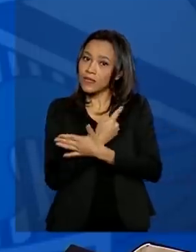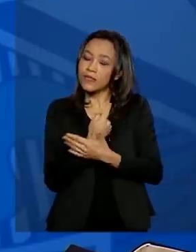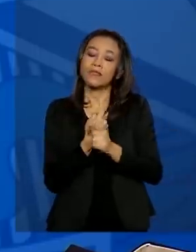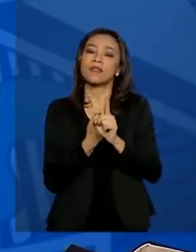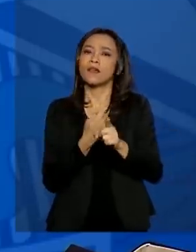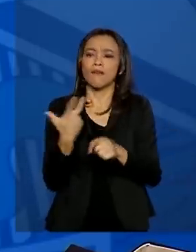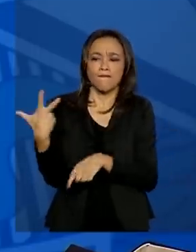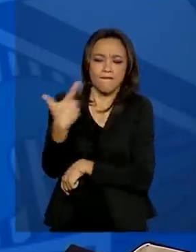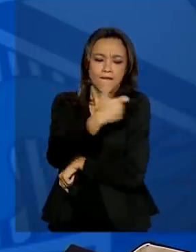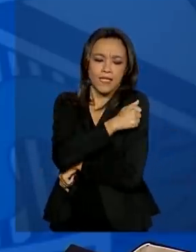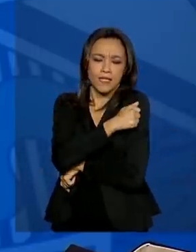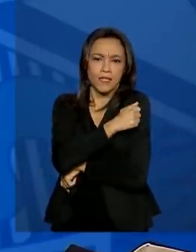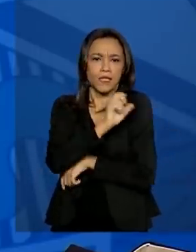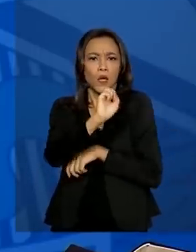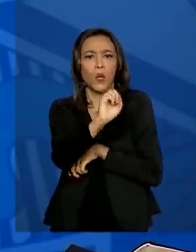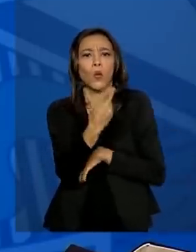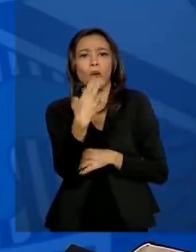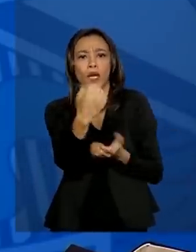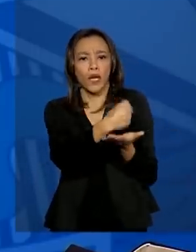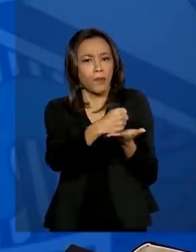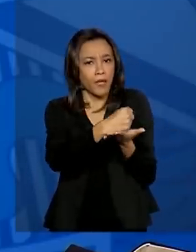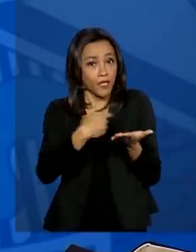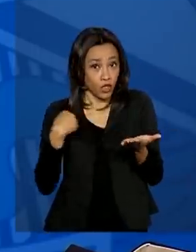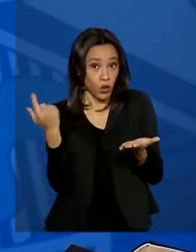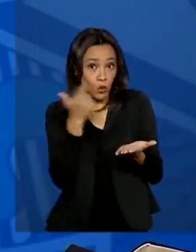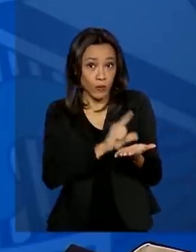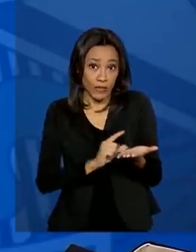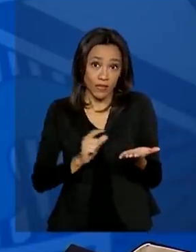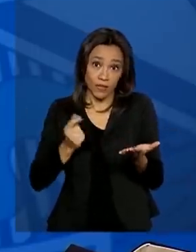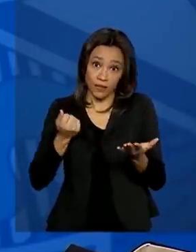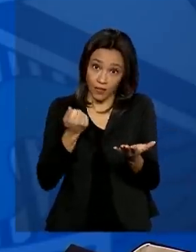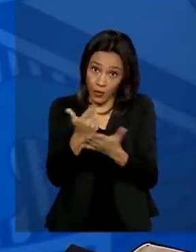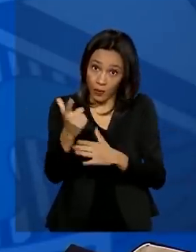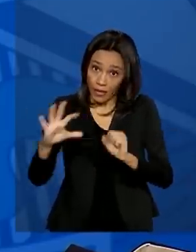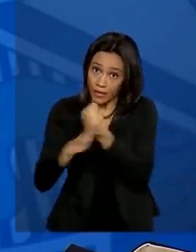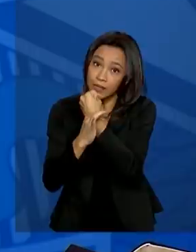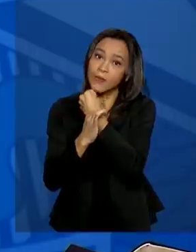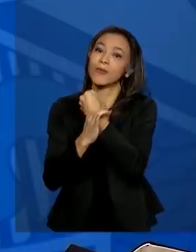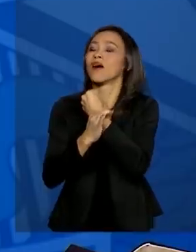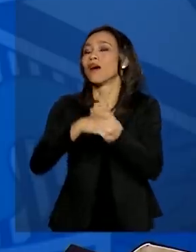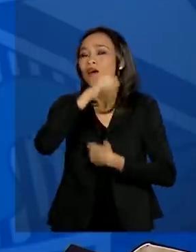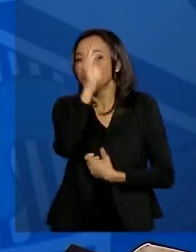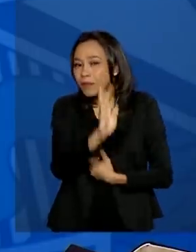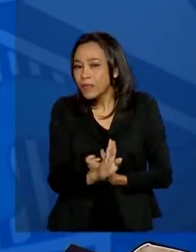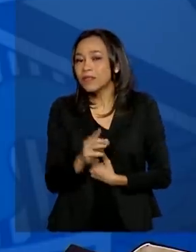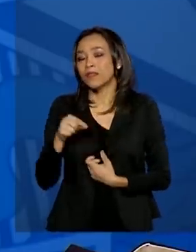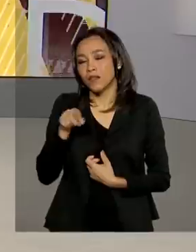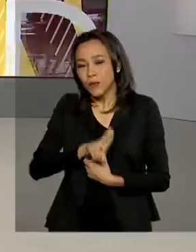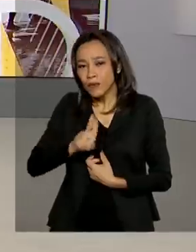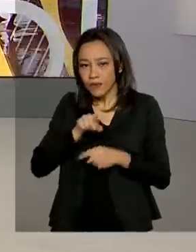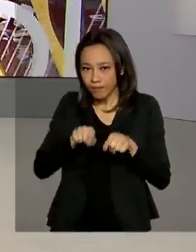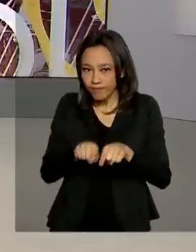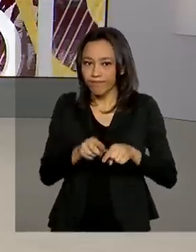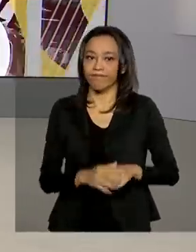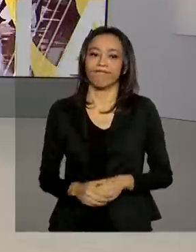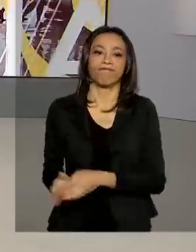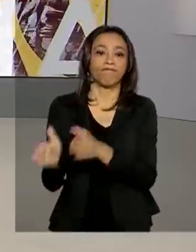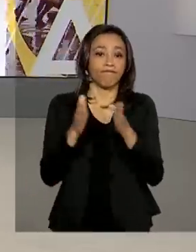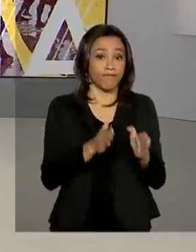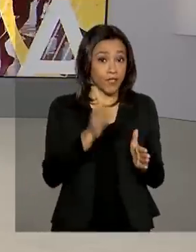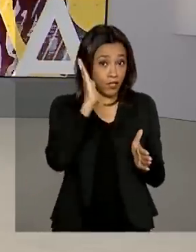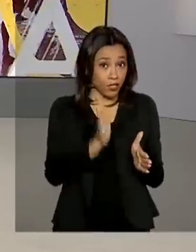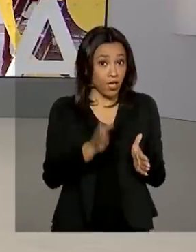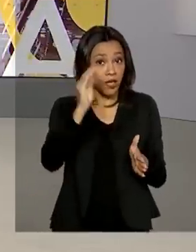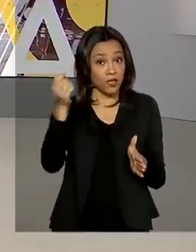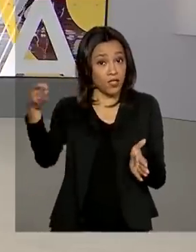vacina, ou mesmo de medicamento, a gente consiga garantir o acesso do Brasil a esse tipo de recurso. E já